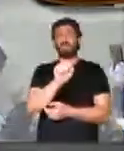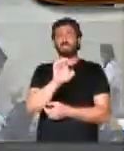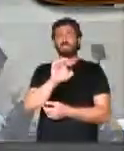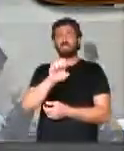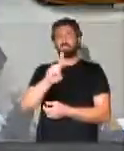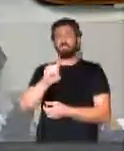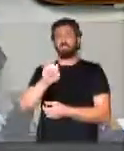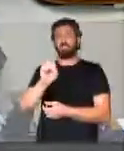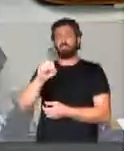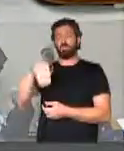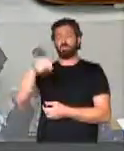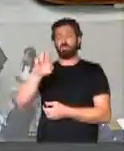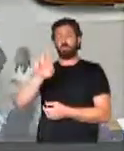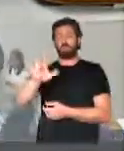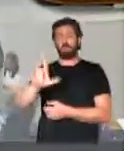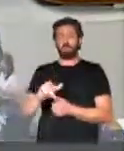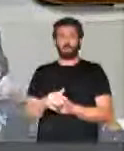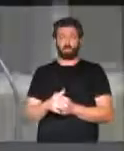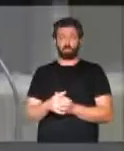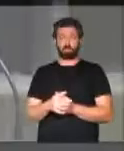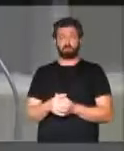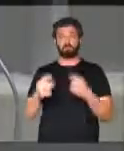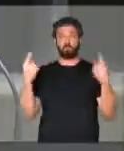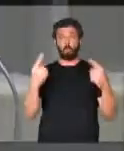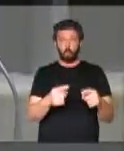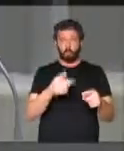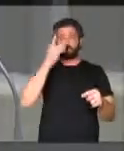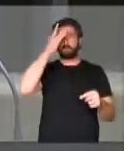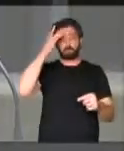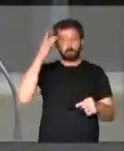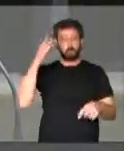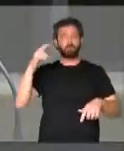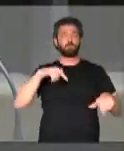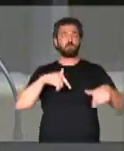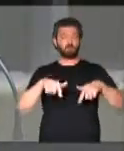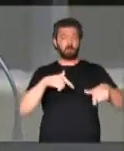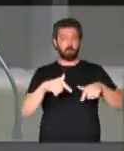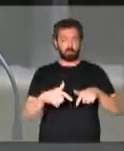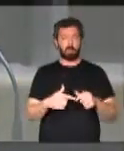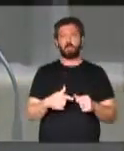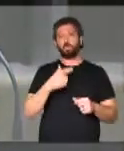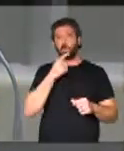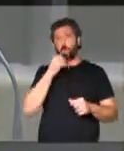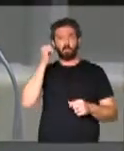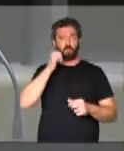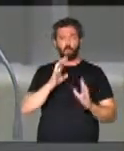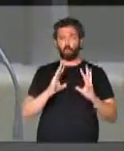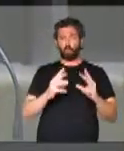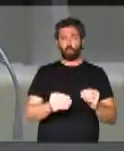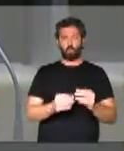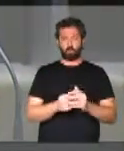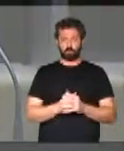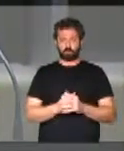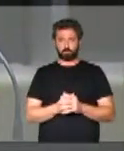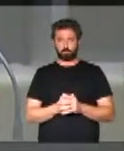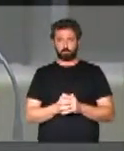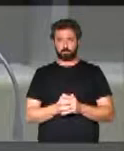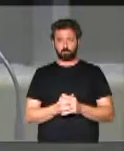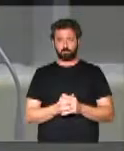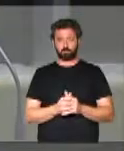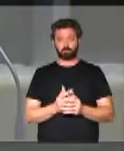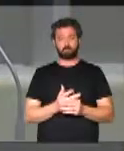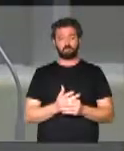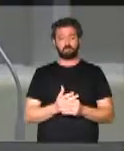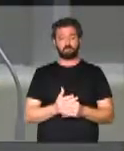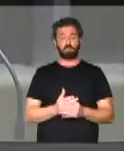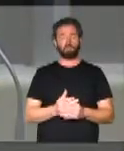moral contra trabalhadores e trabalhadoras. E homens e mulheres